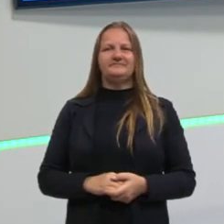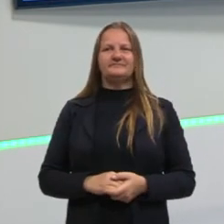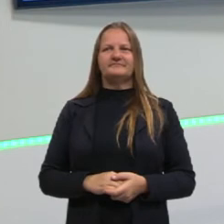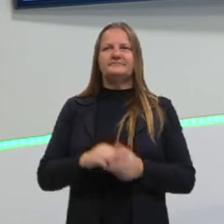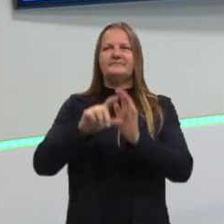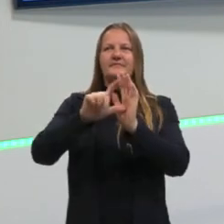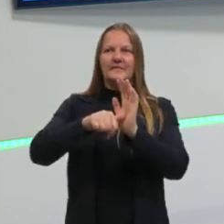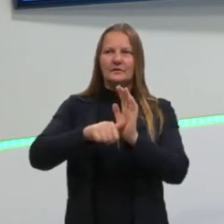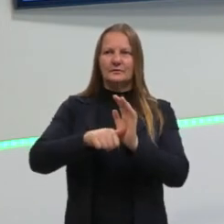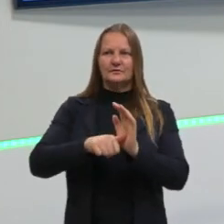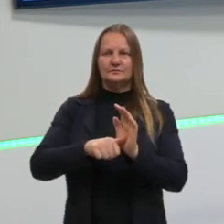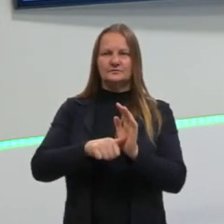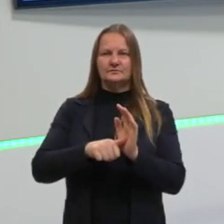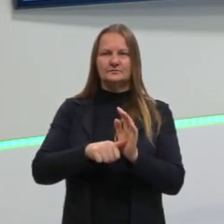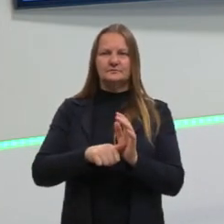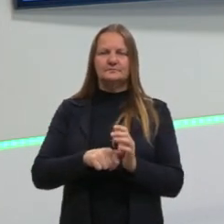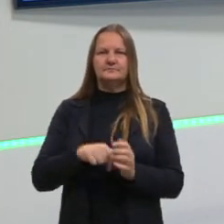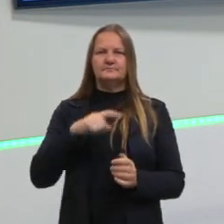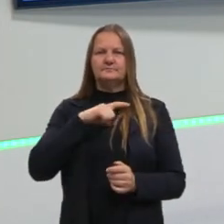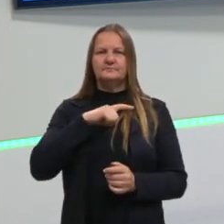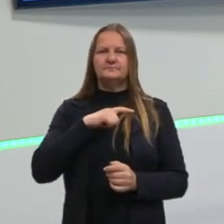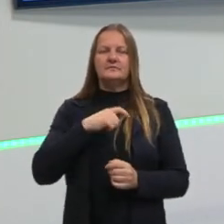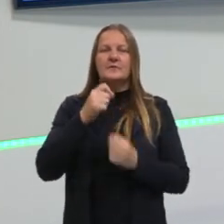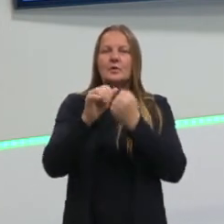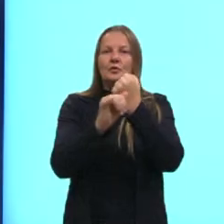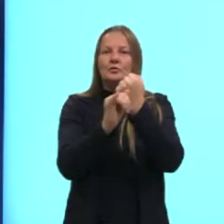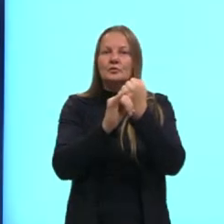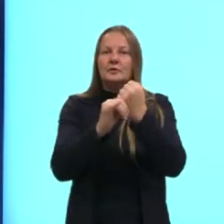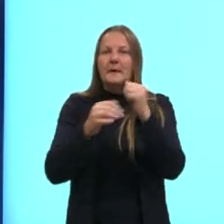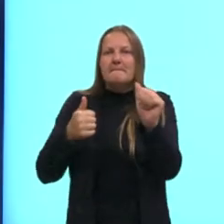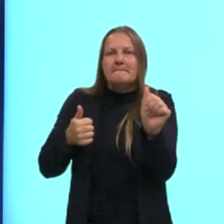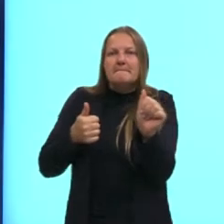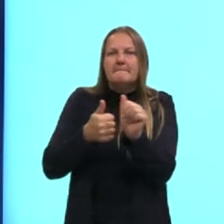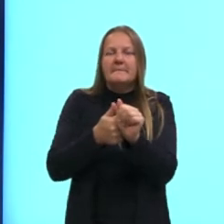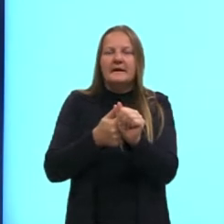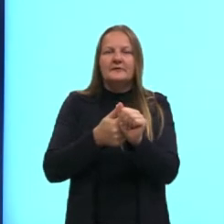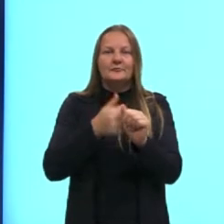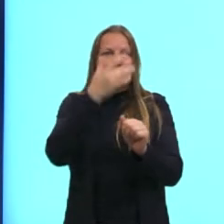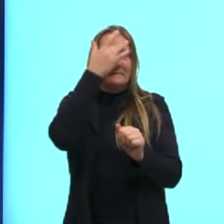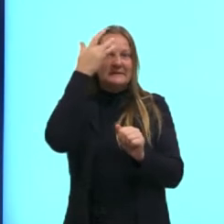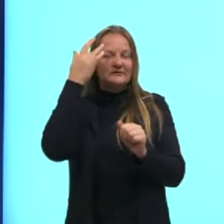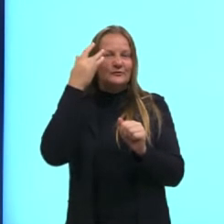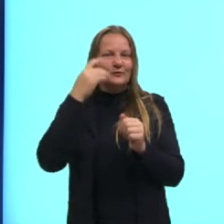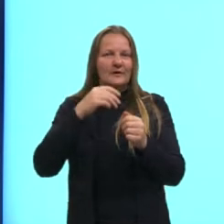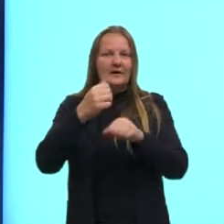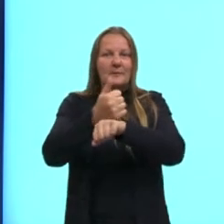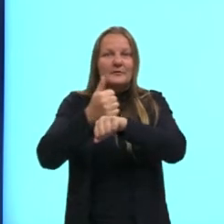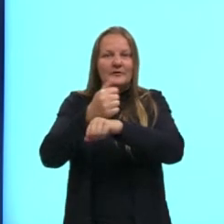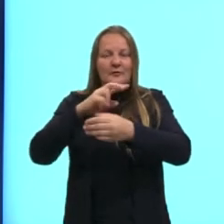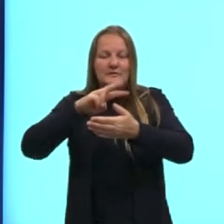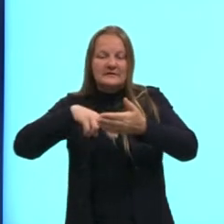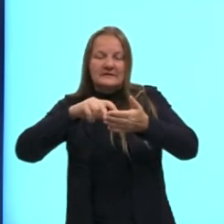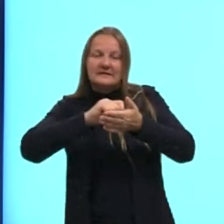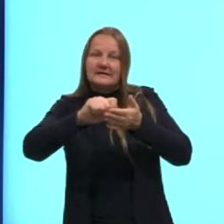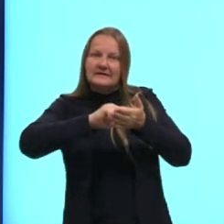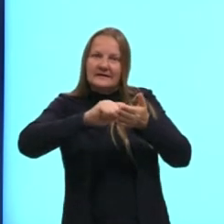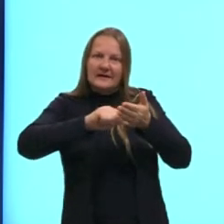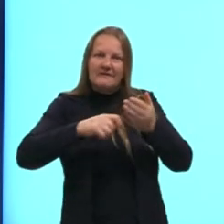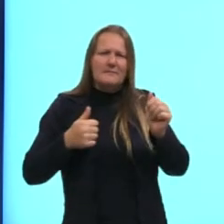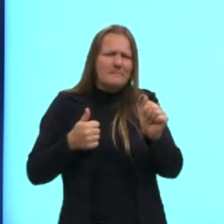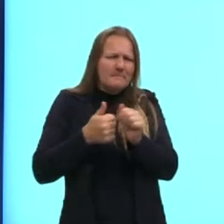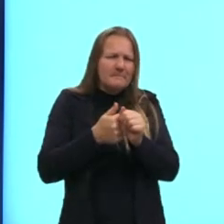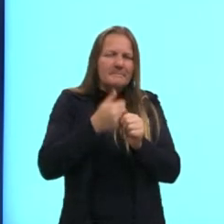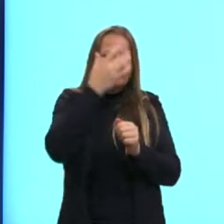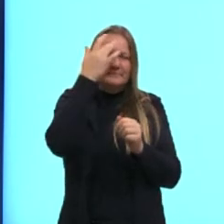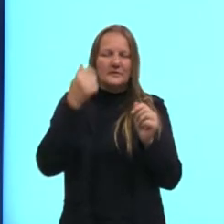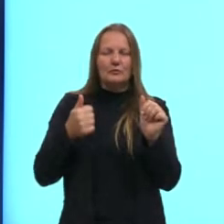Depois, a gente vai ter a crônica com uma proximidade aí com o leitor. A linguagem da crônica, como eu disse antes, ela é